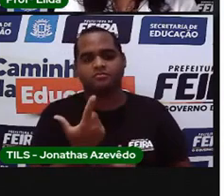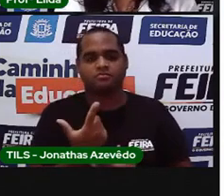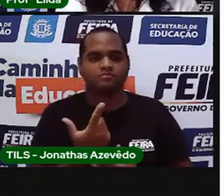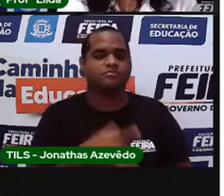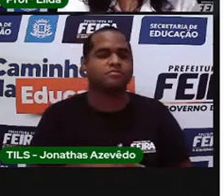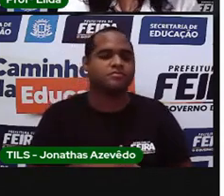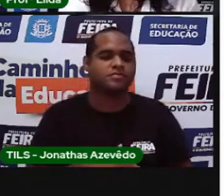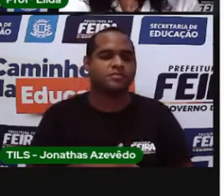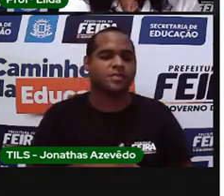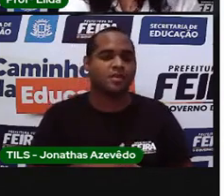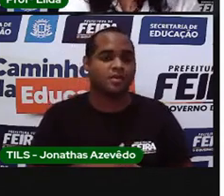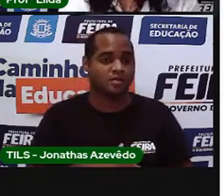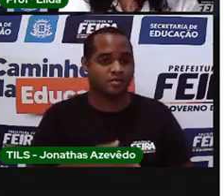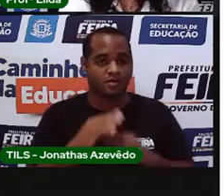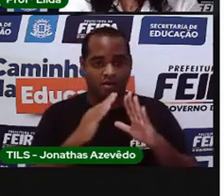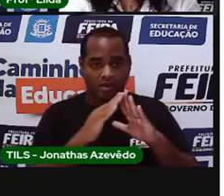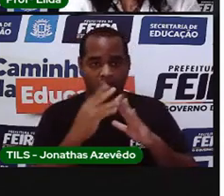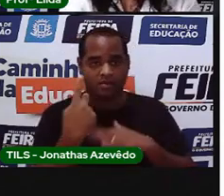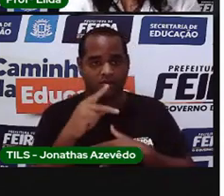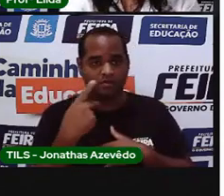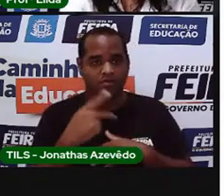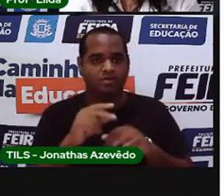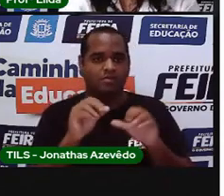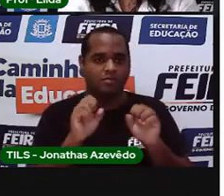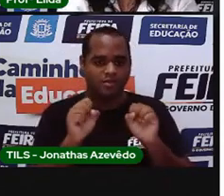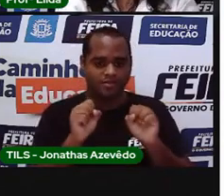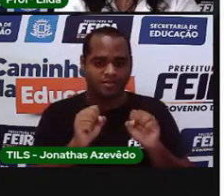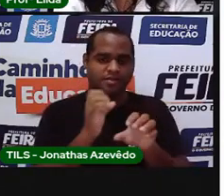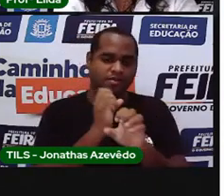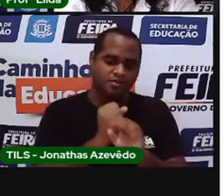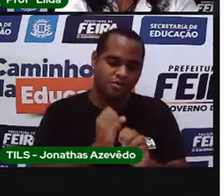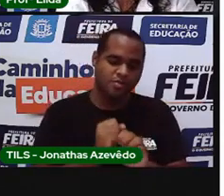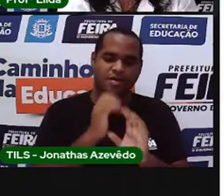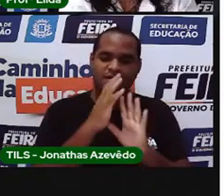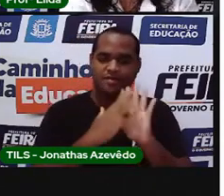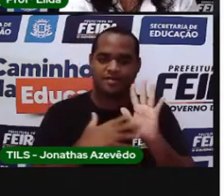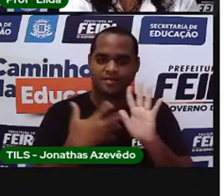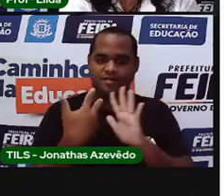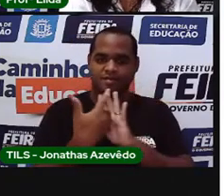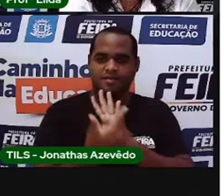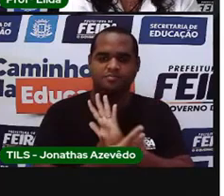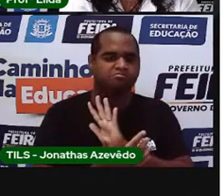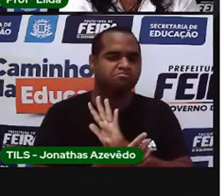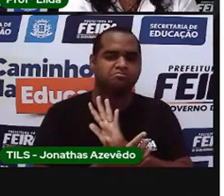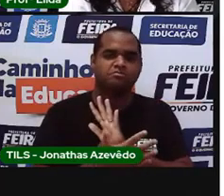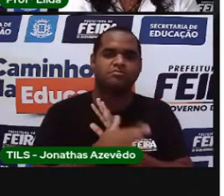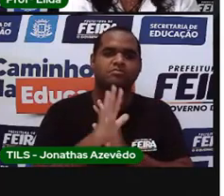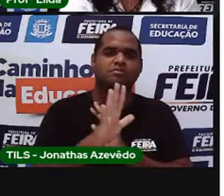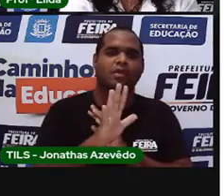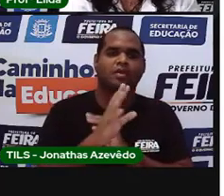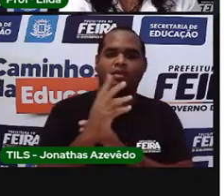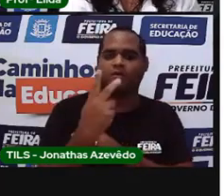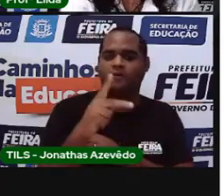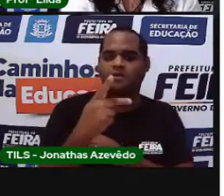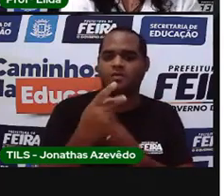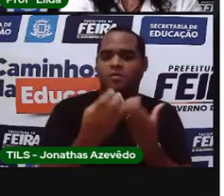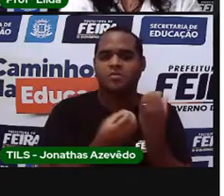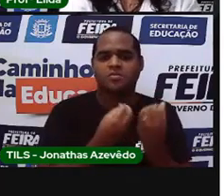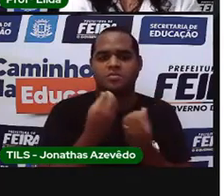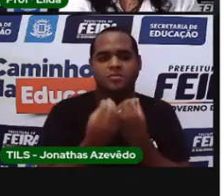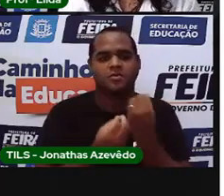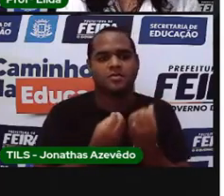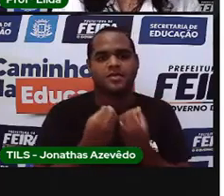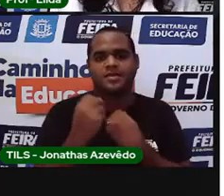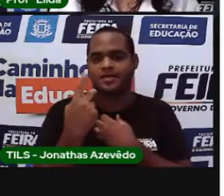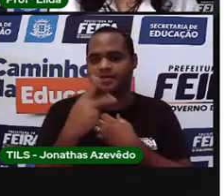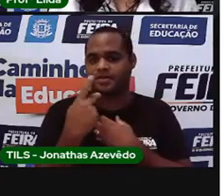e fosse completar essa tabela comigo, o que você iria fazer? A